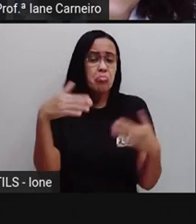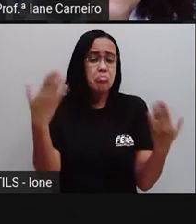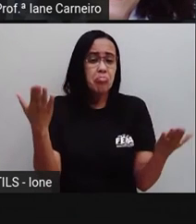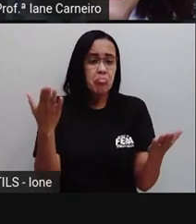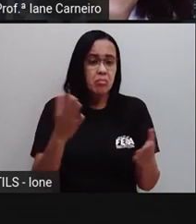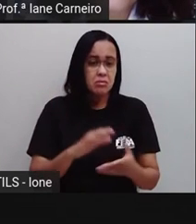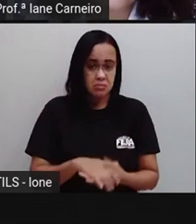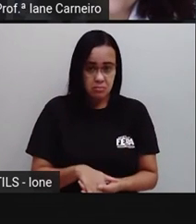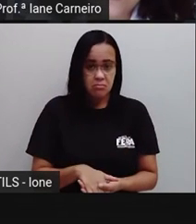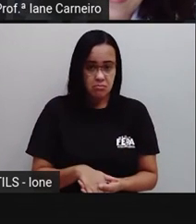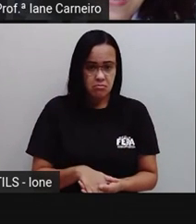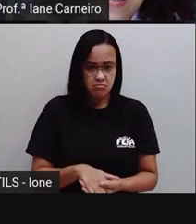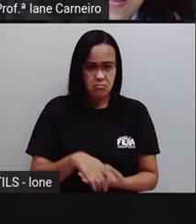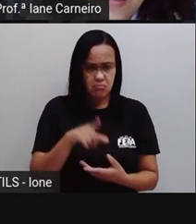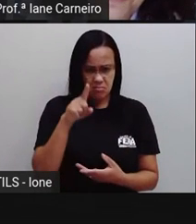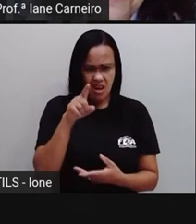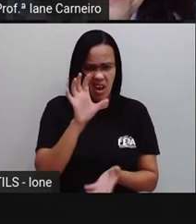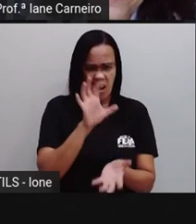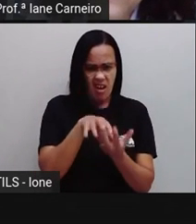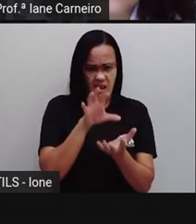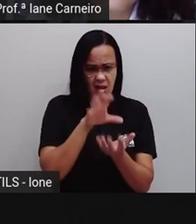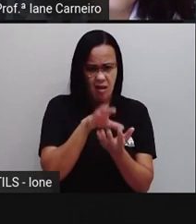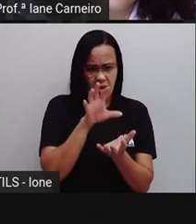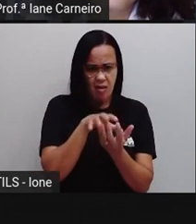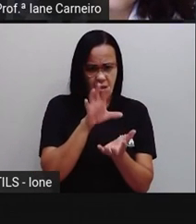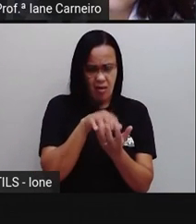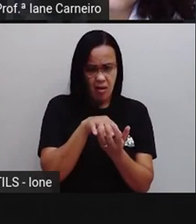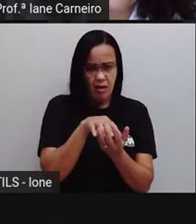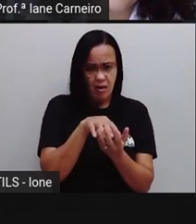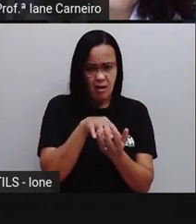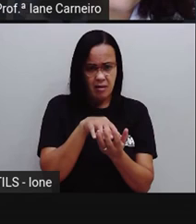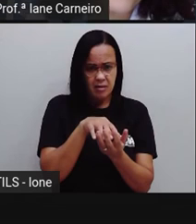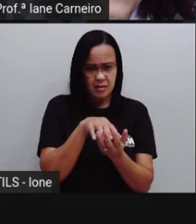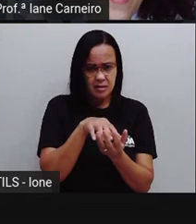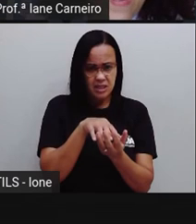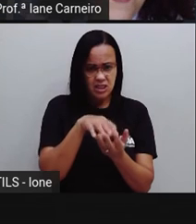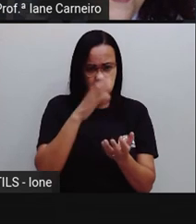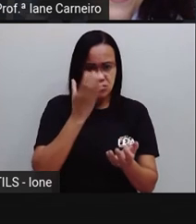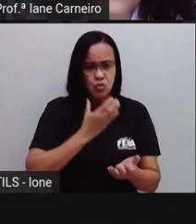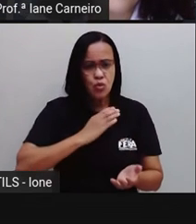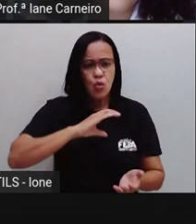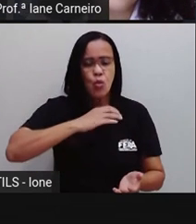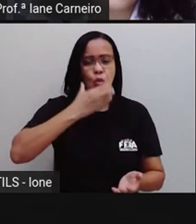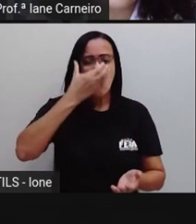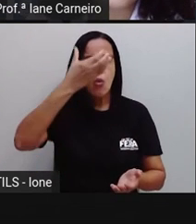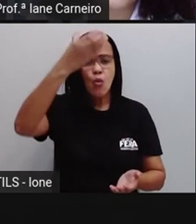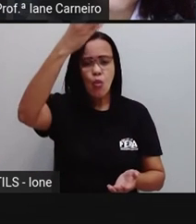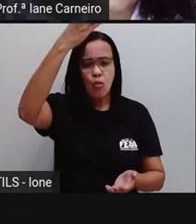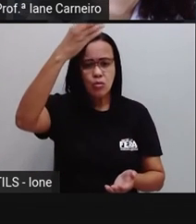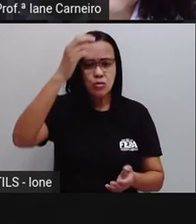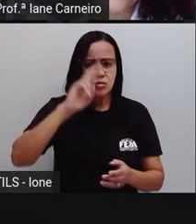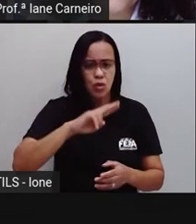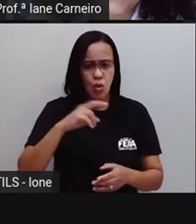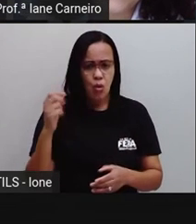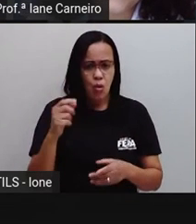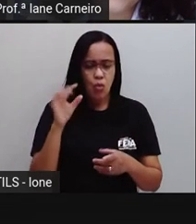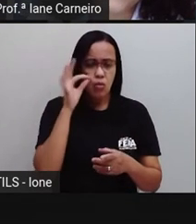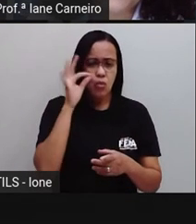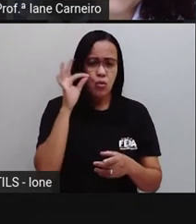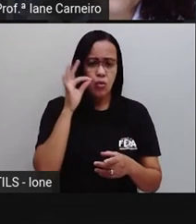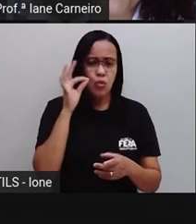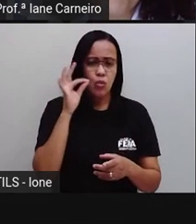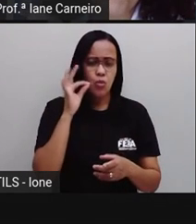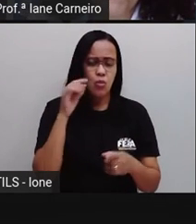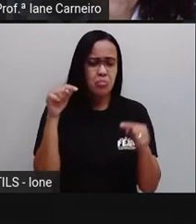Será que é jacaré? Letra B, girafa? Ou letra C, gato? O é tá